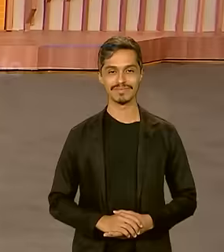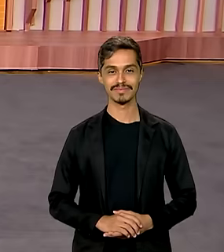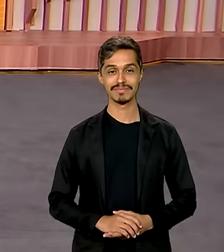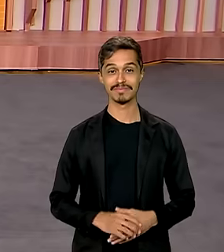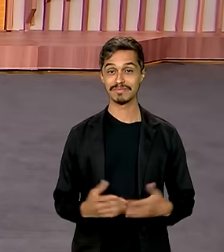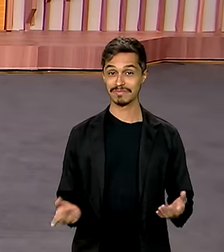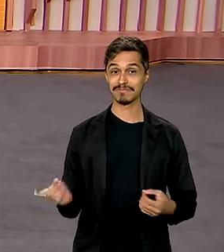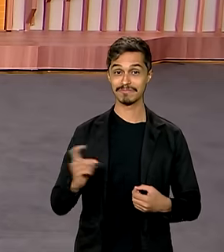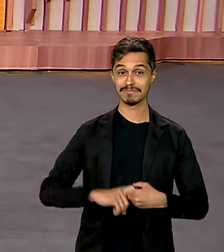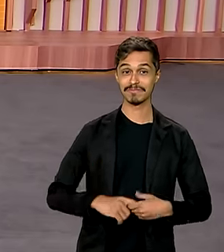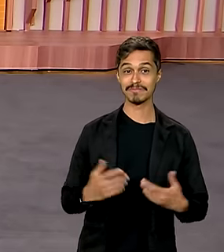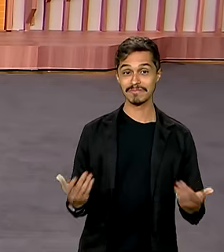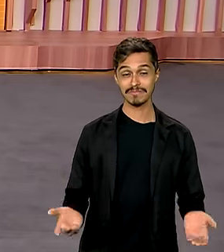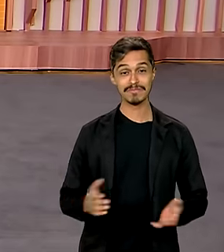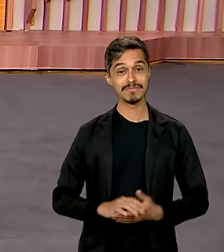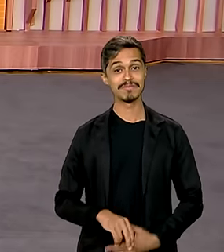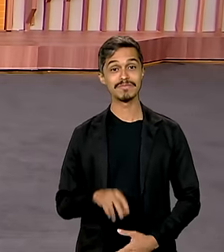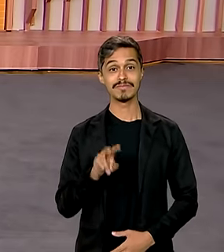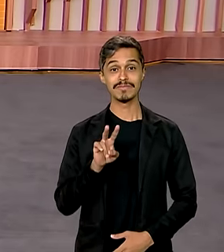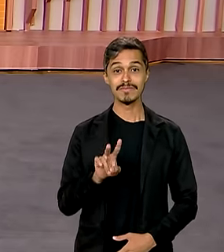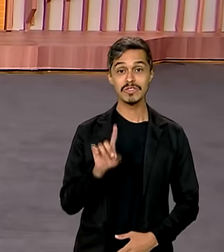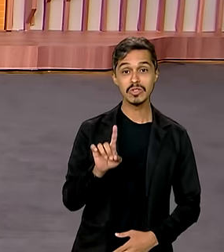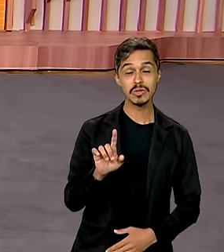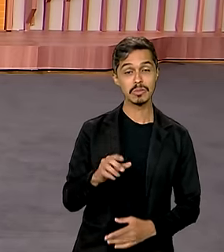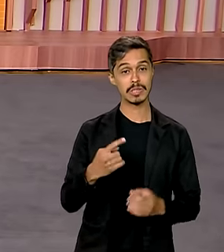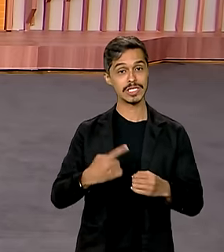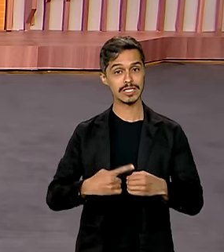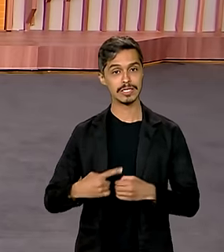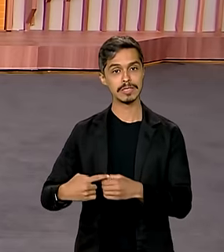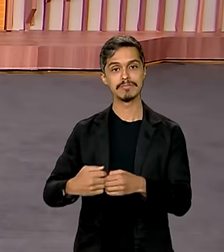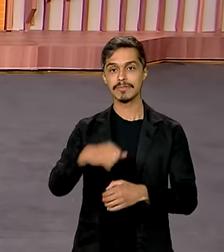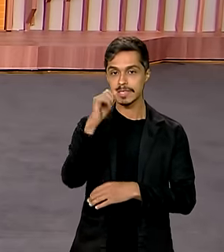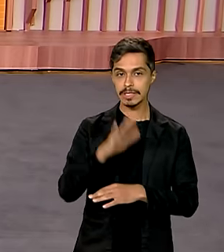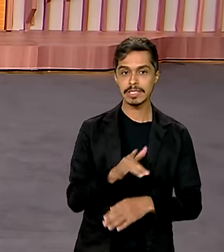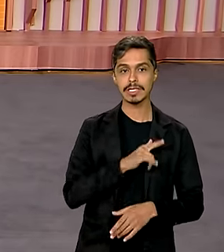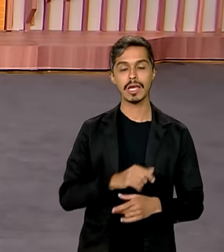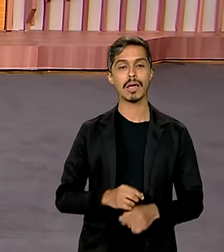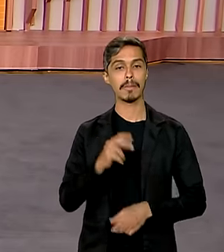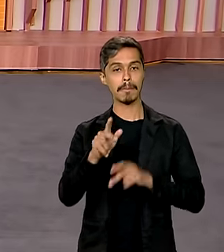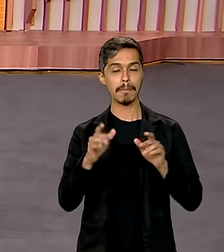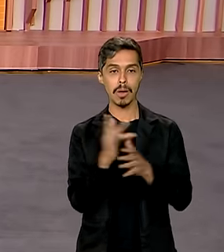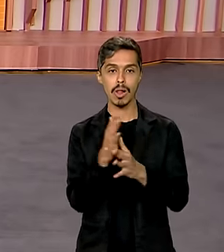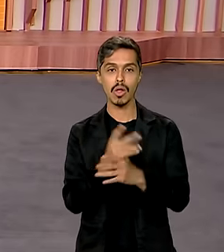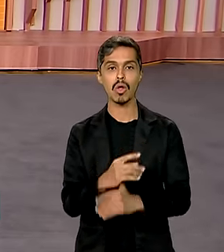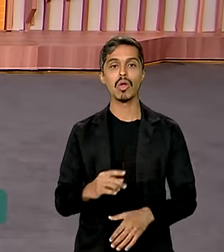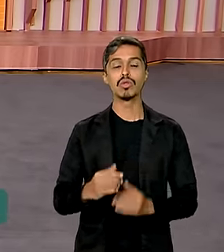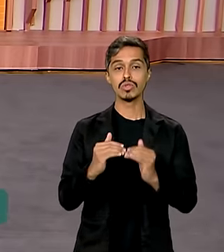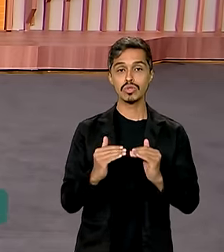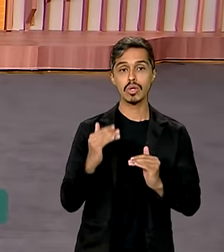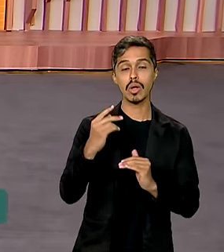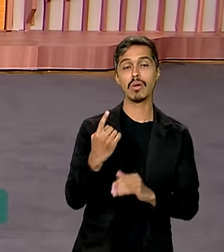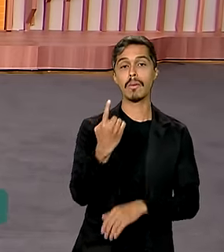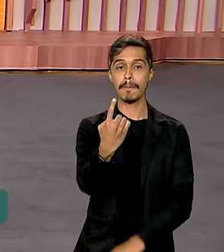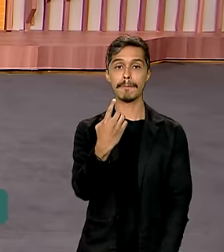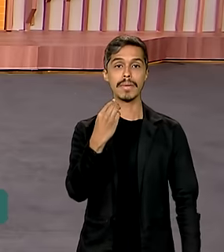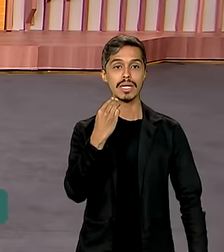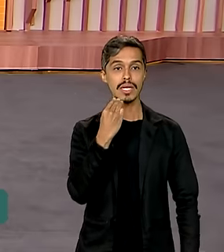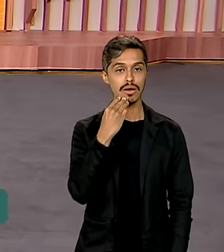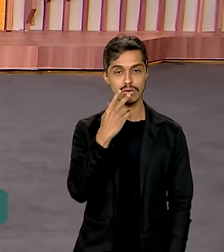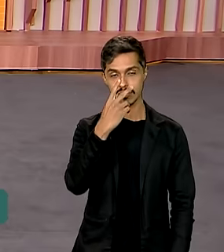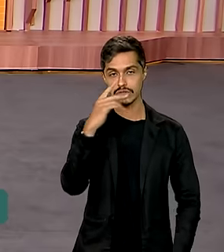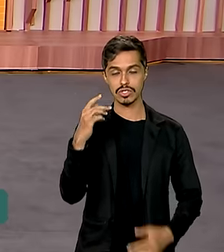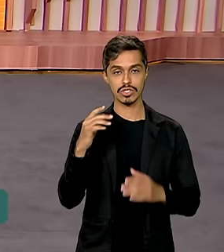Estamos de volta. 21 cidades brasileiras com população superior a 1 milhão de habitantes serão